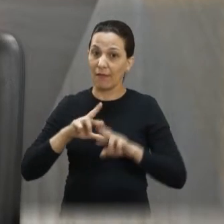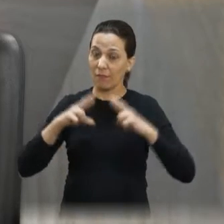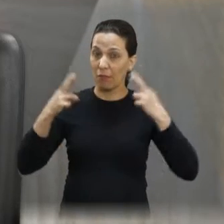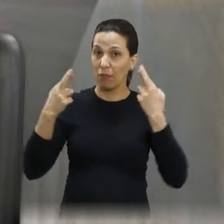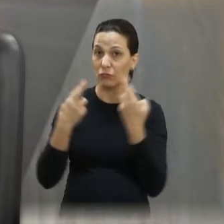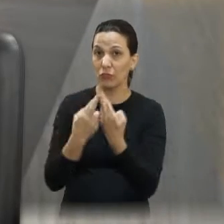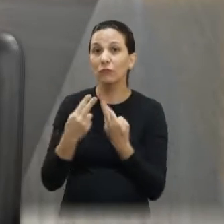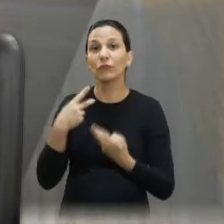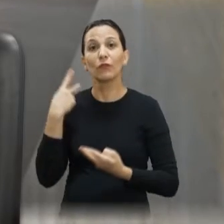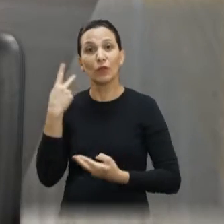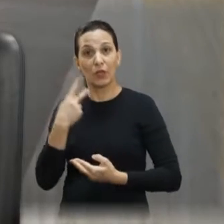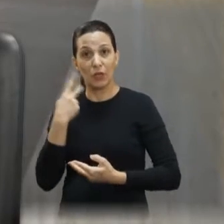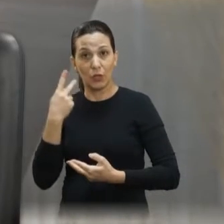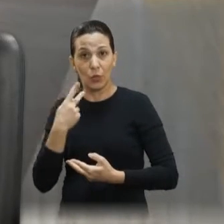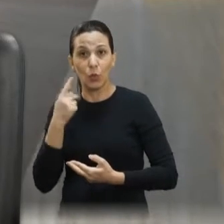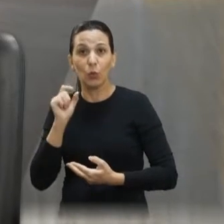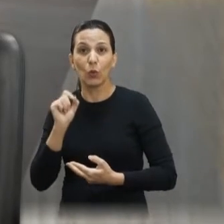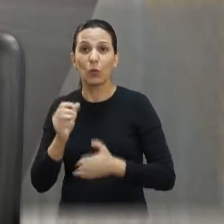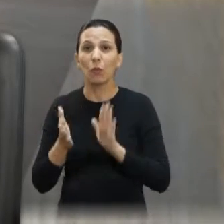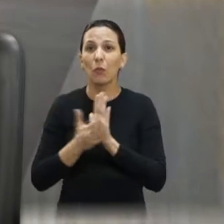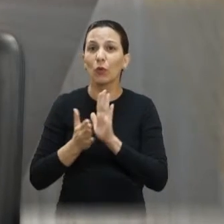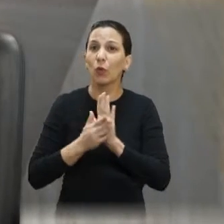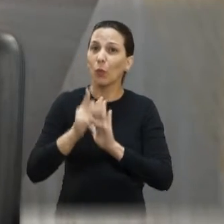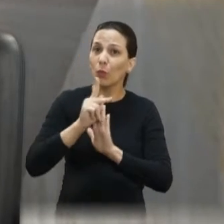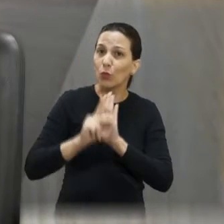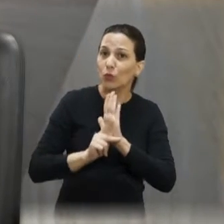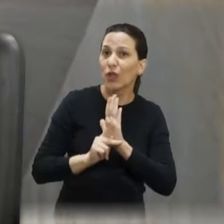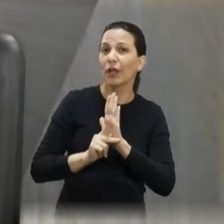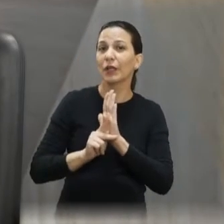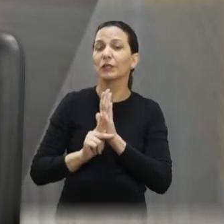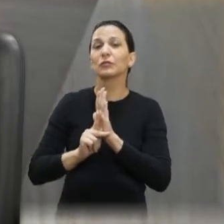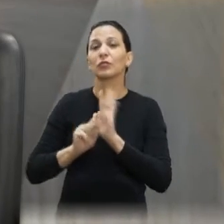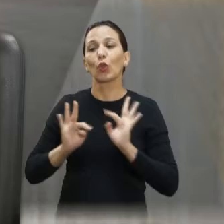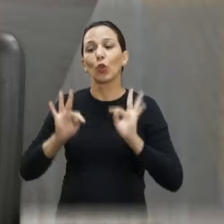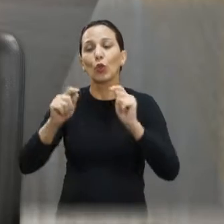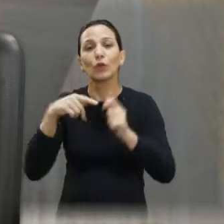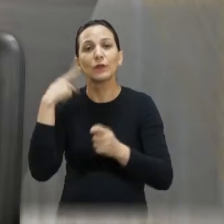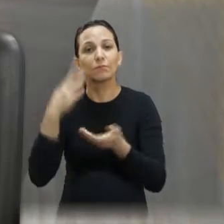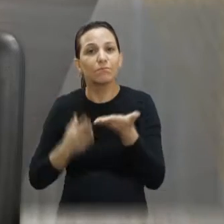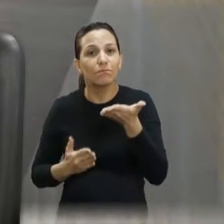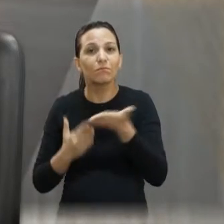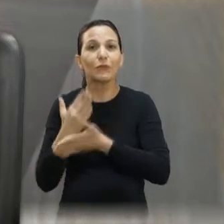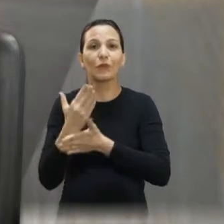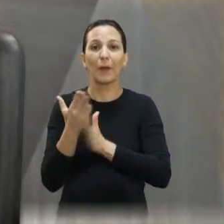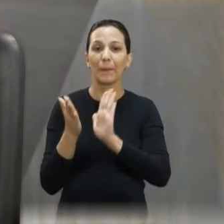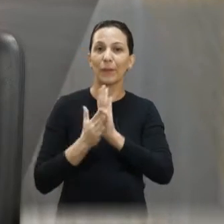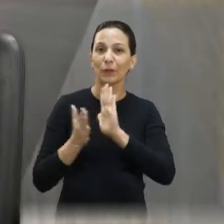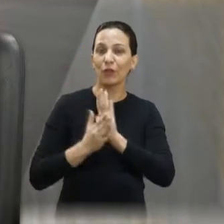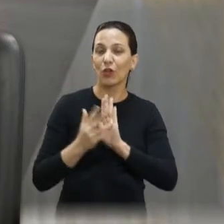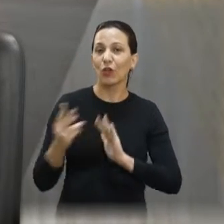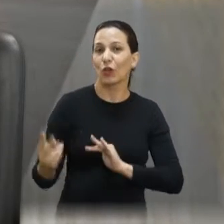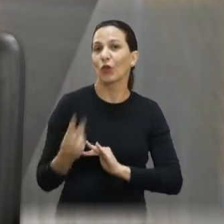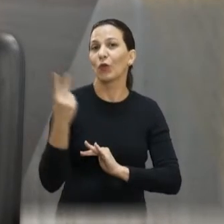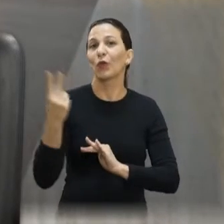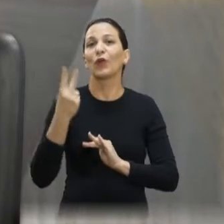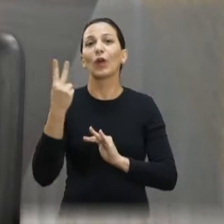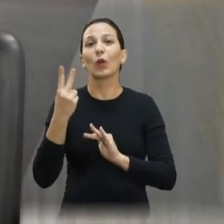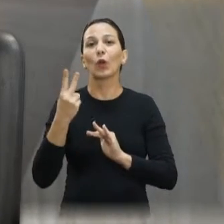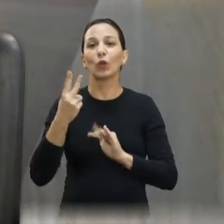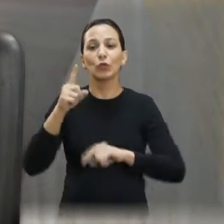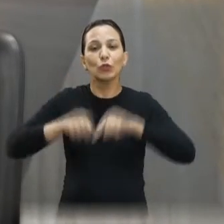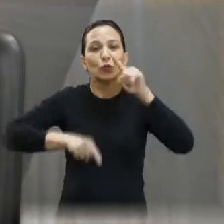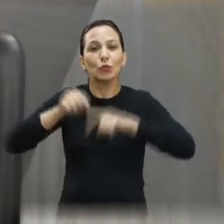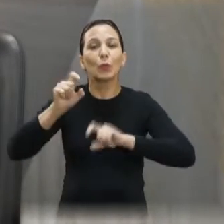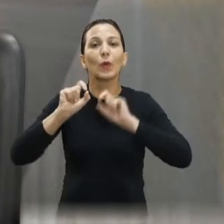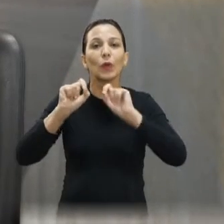ordinária que nos apresentou o projeto, foi aprovado por unanimidade nesta casa, apresentei os custos desse detector de